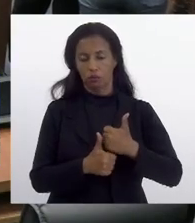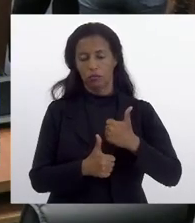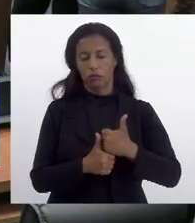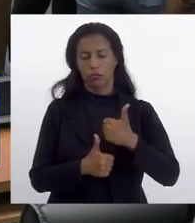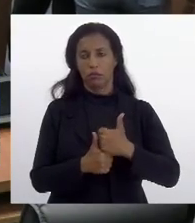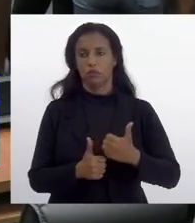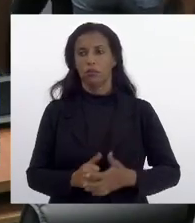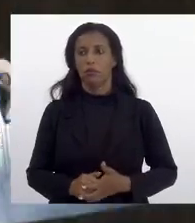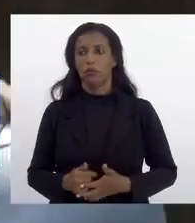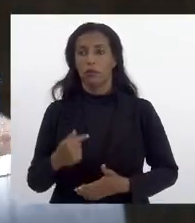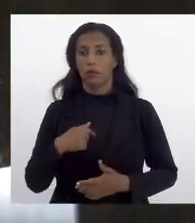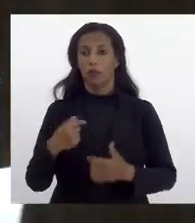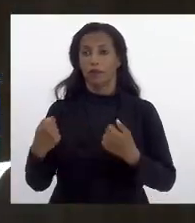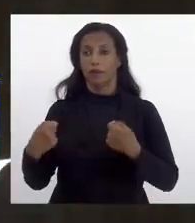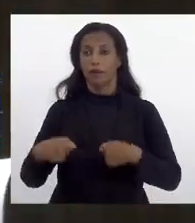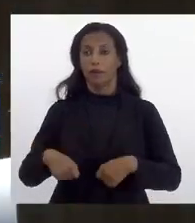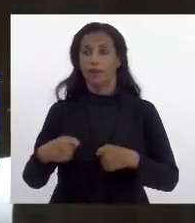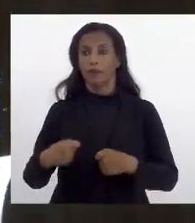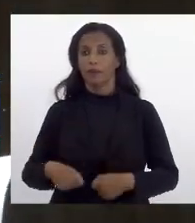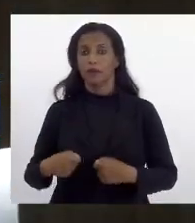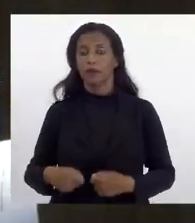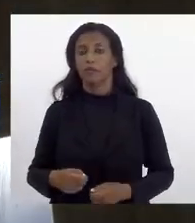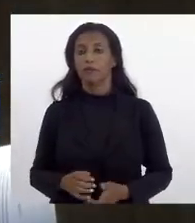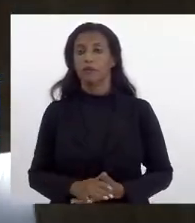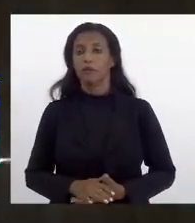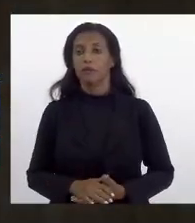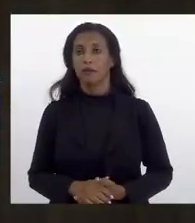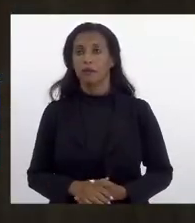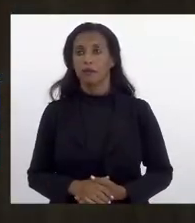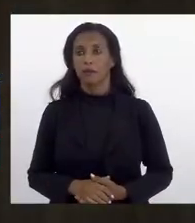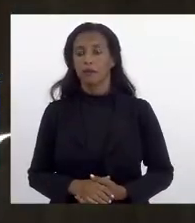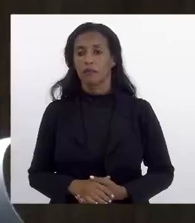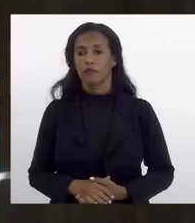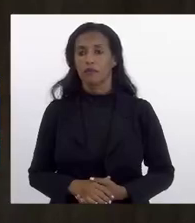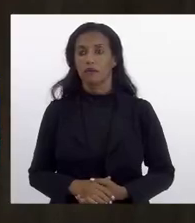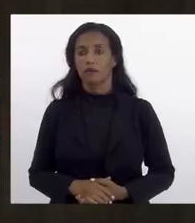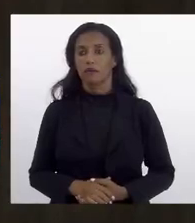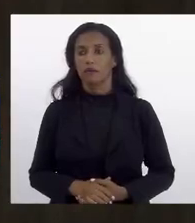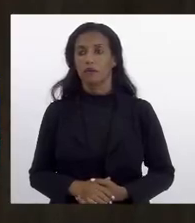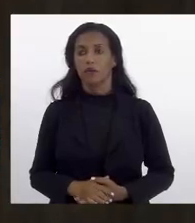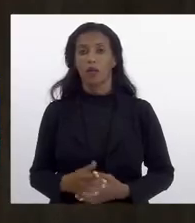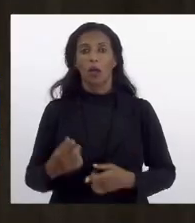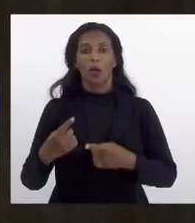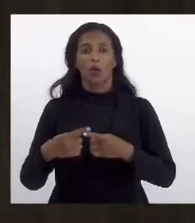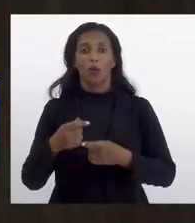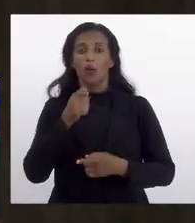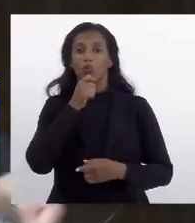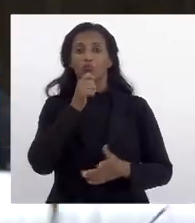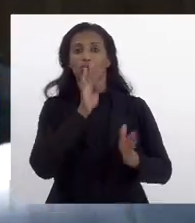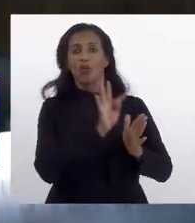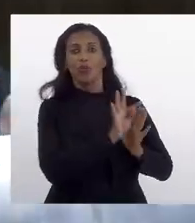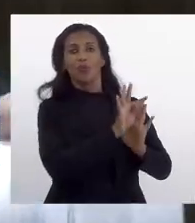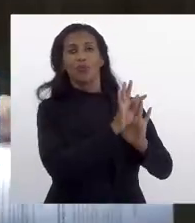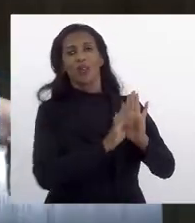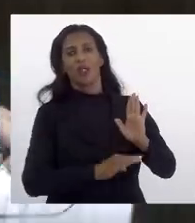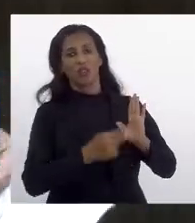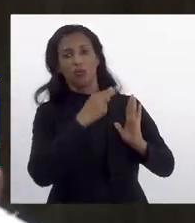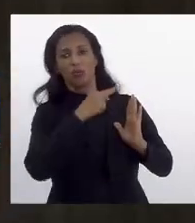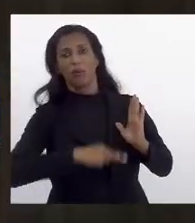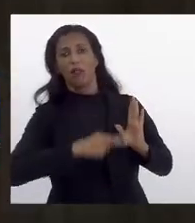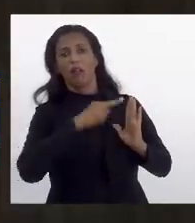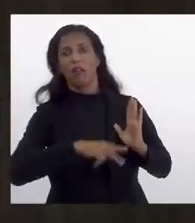Só que eu preciso com sub... É porque eu não tenho o texto... Não tendo o texto final favorável...